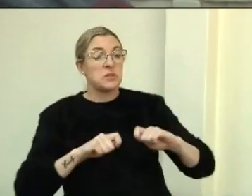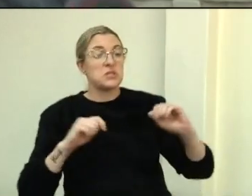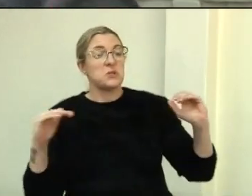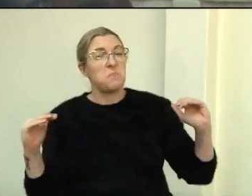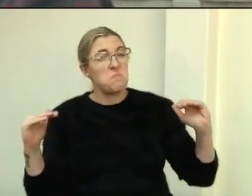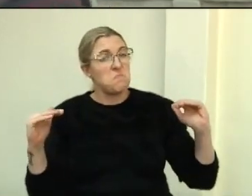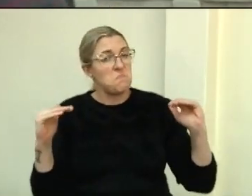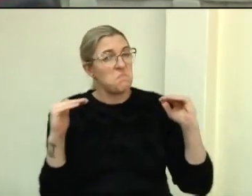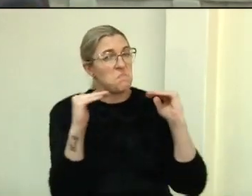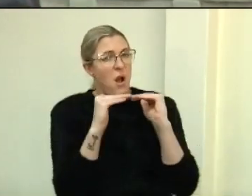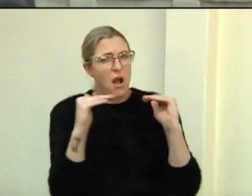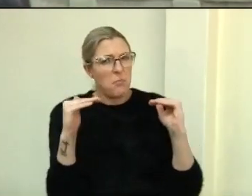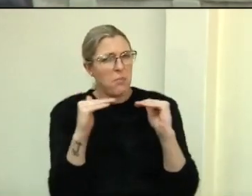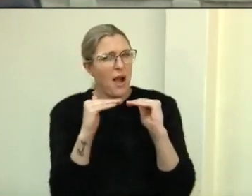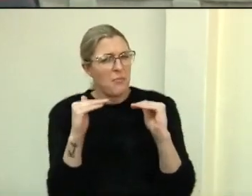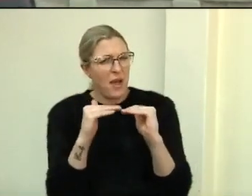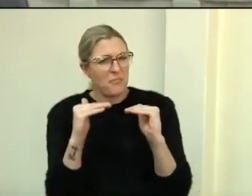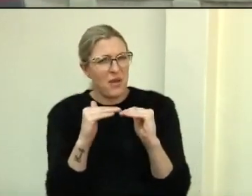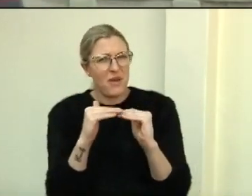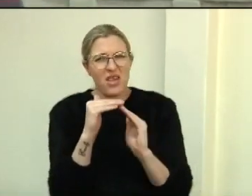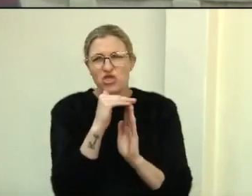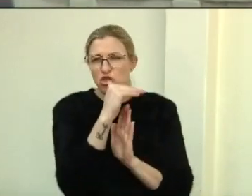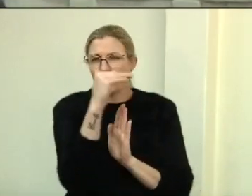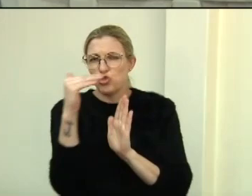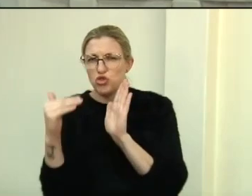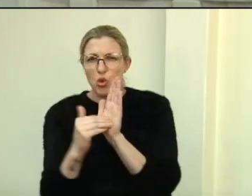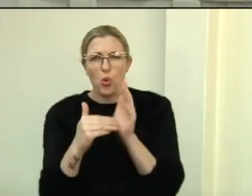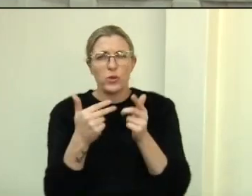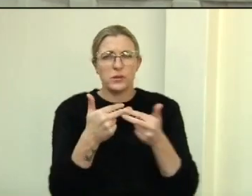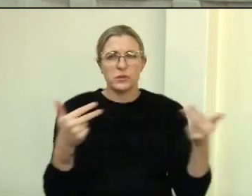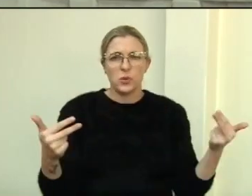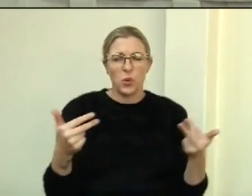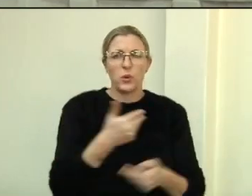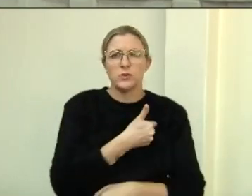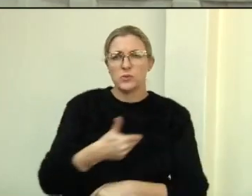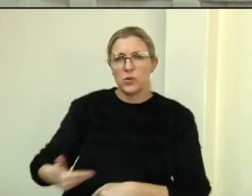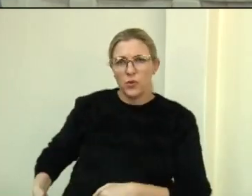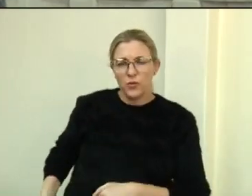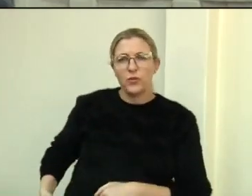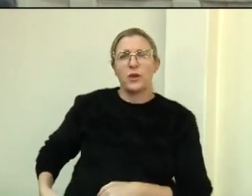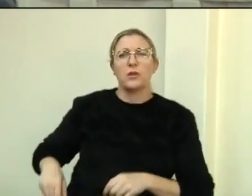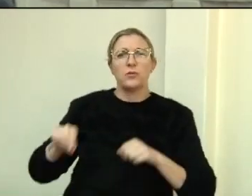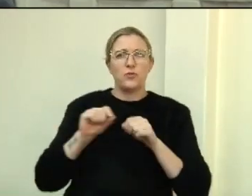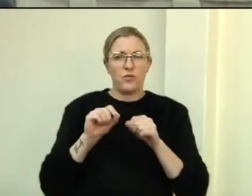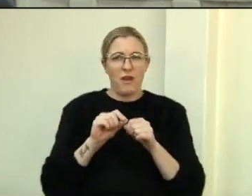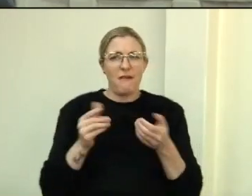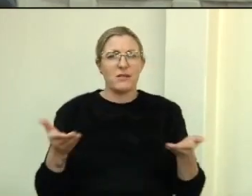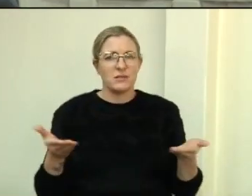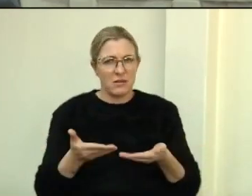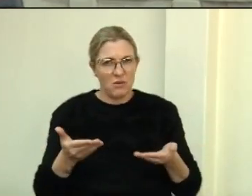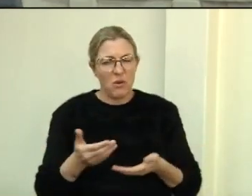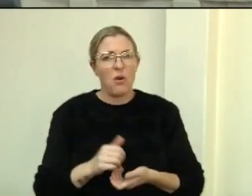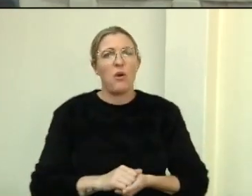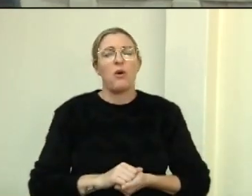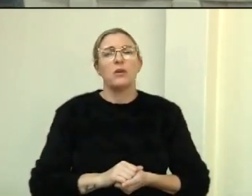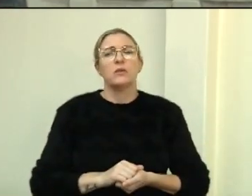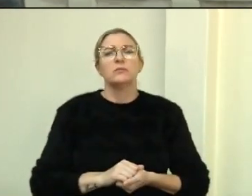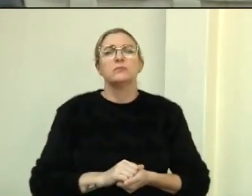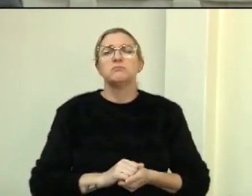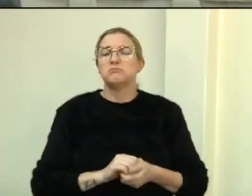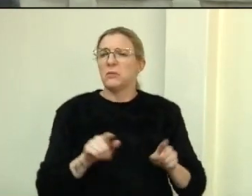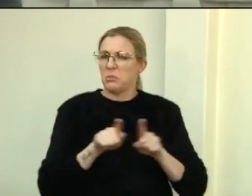governo faz, nem precisa ser do Partido dos Trabalhadores. Mas nós precisamos votar